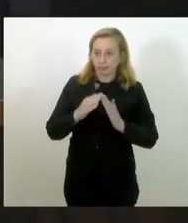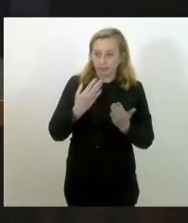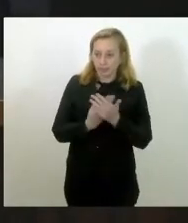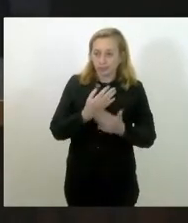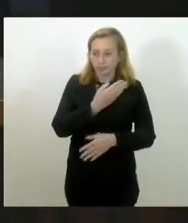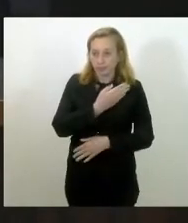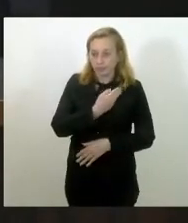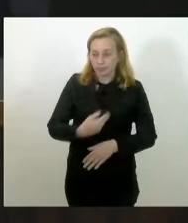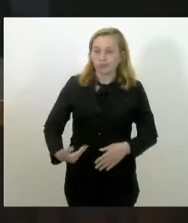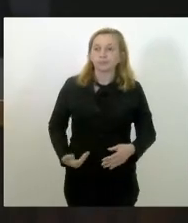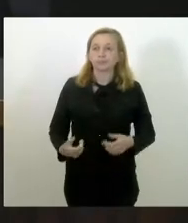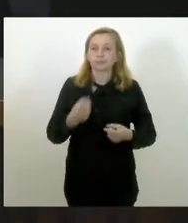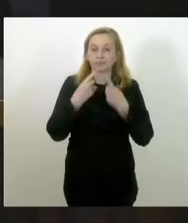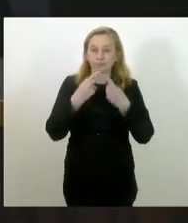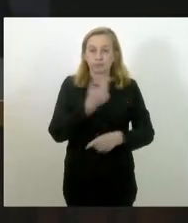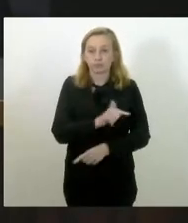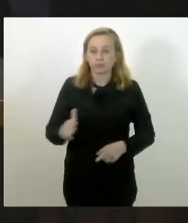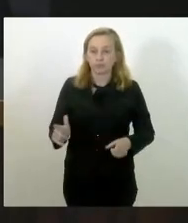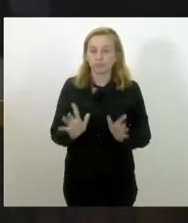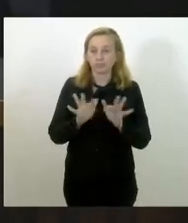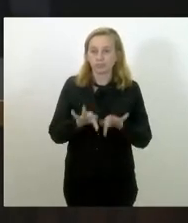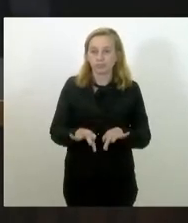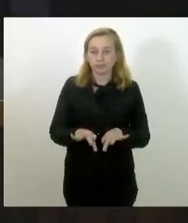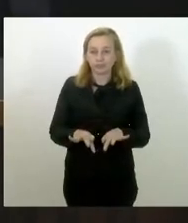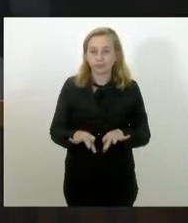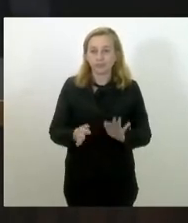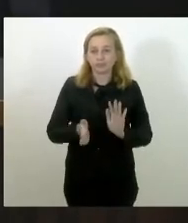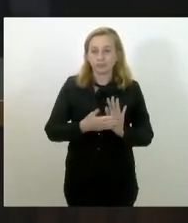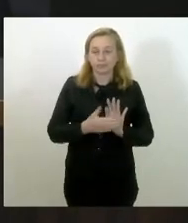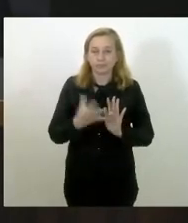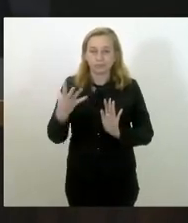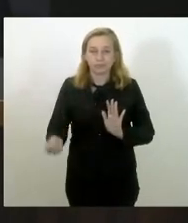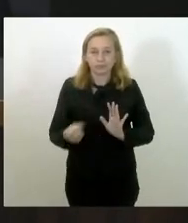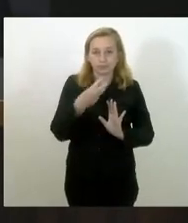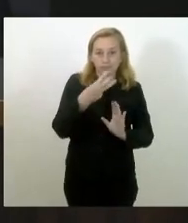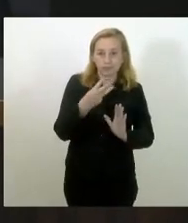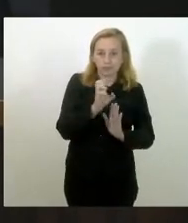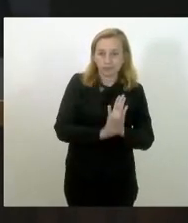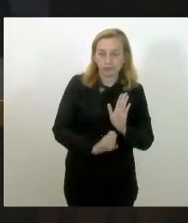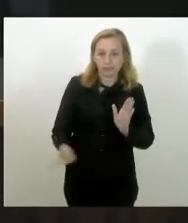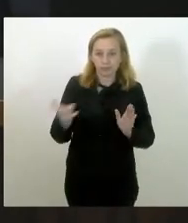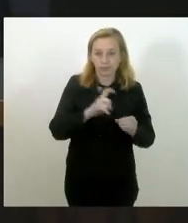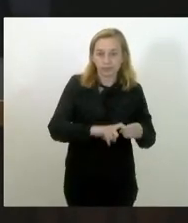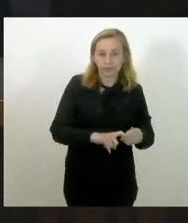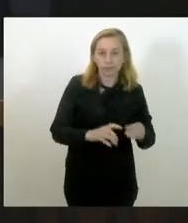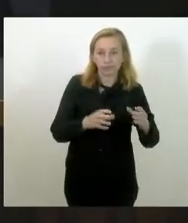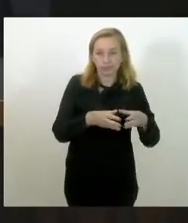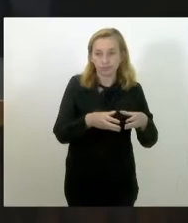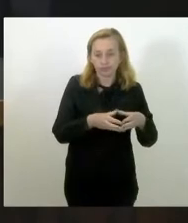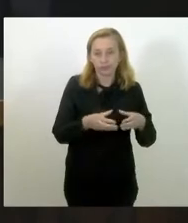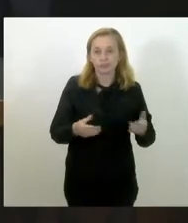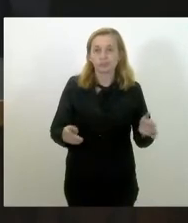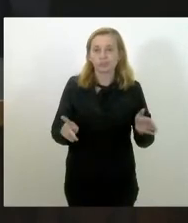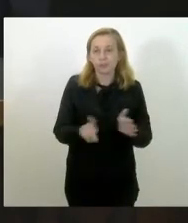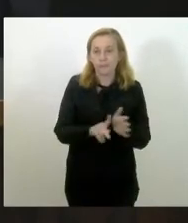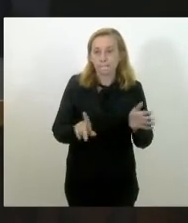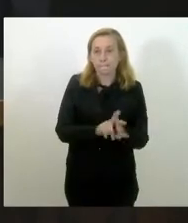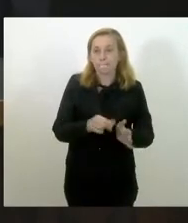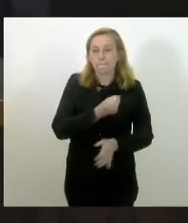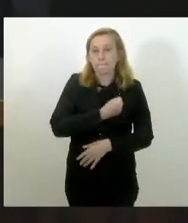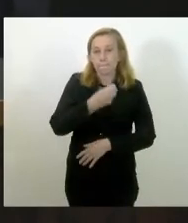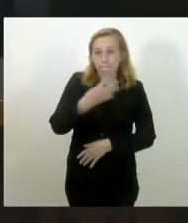Em discussão, não havendo o que querer discutir, e encerrada a discussão, o presidente proposta recebeu três emendas e retorna às comissões. Projeto de lei número